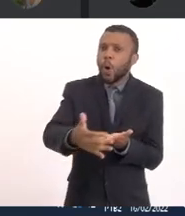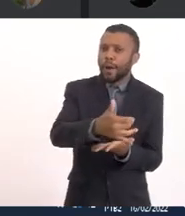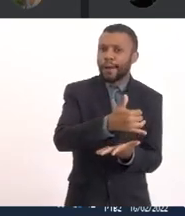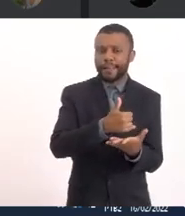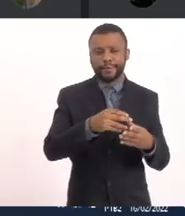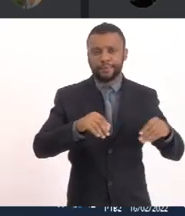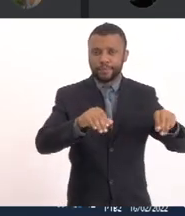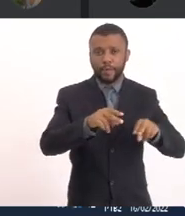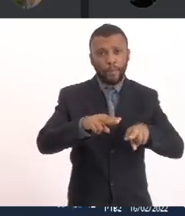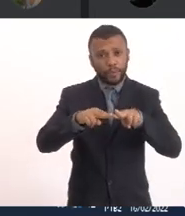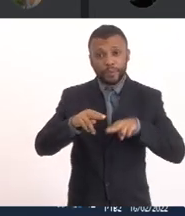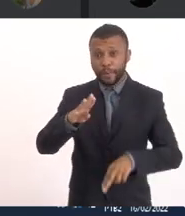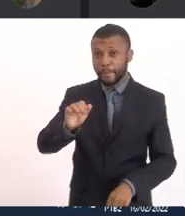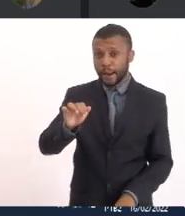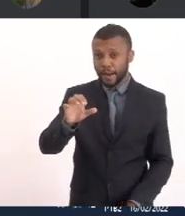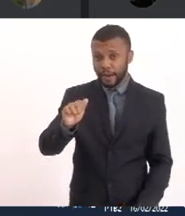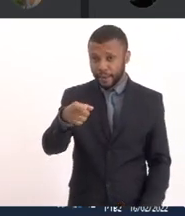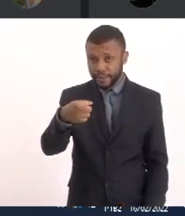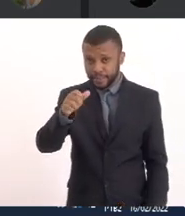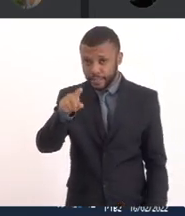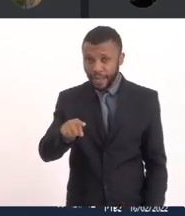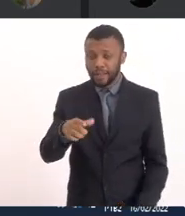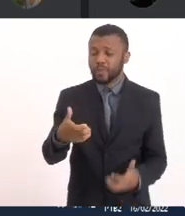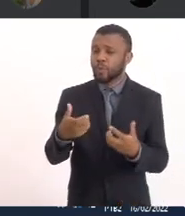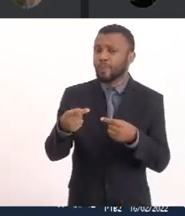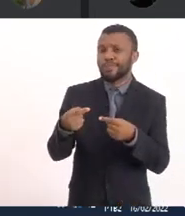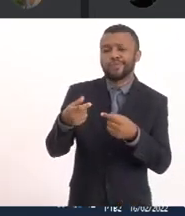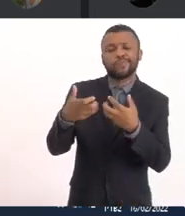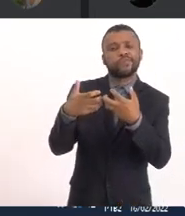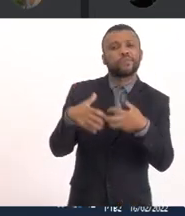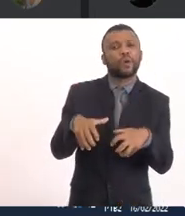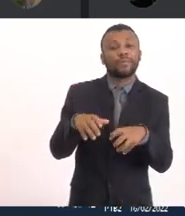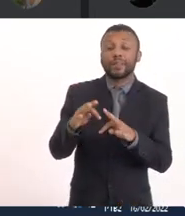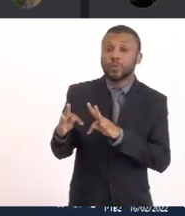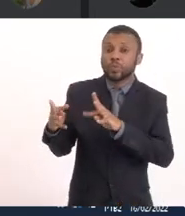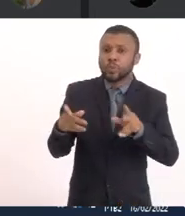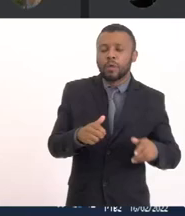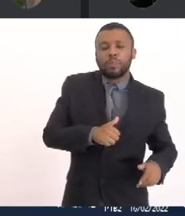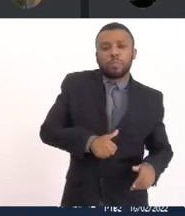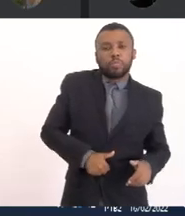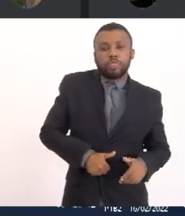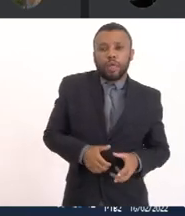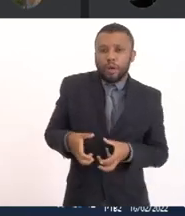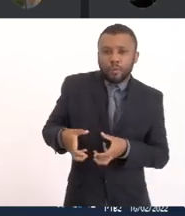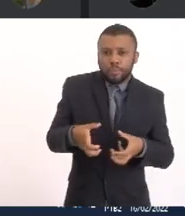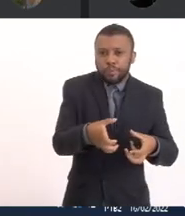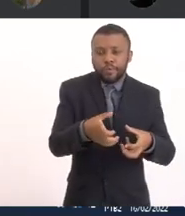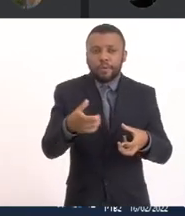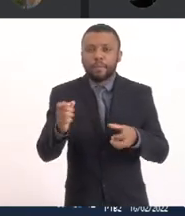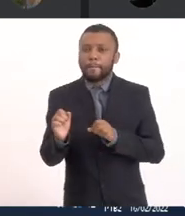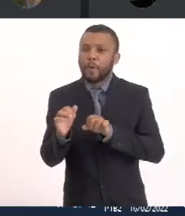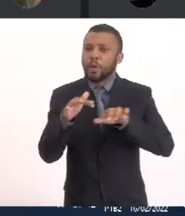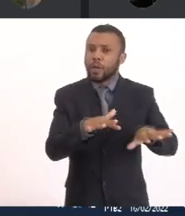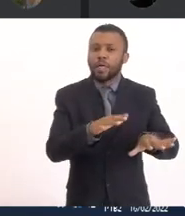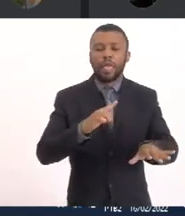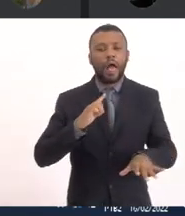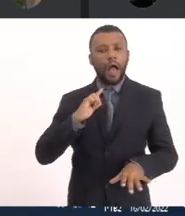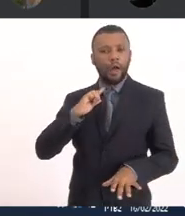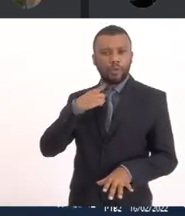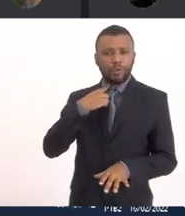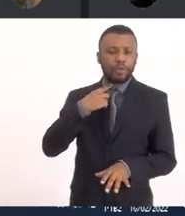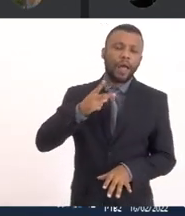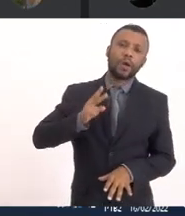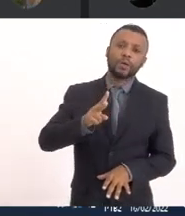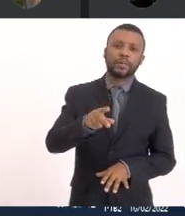isso que a estação De Bacachá Não funciona Ali não vem todo o esgoto Todo o esgoto da cidade Não vai para lá Então a poluição continua Então esse